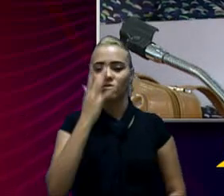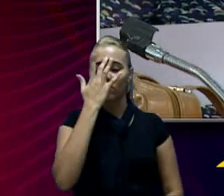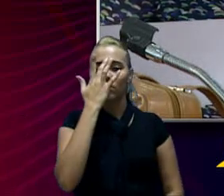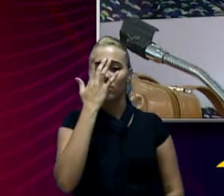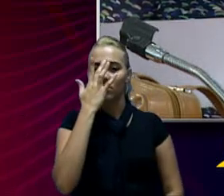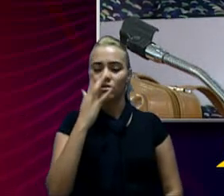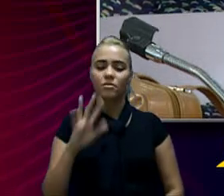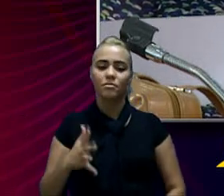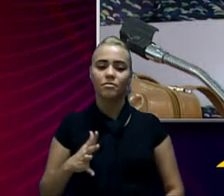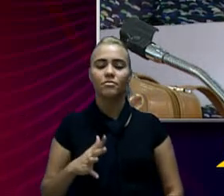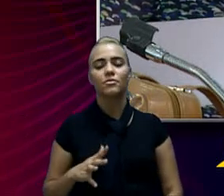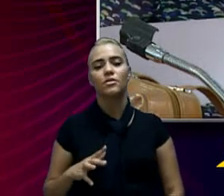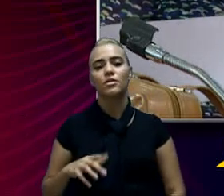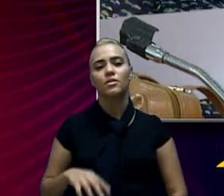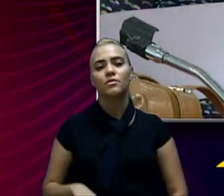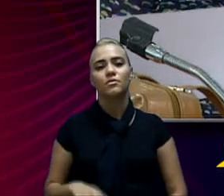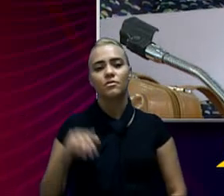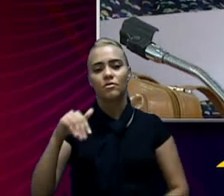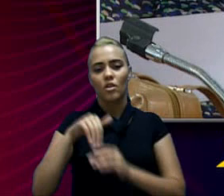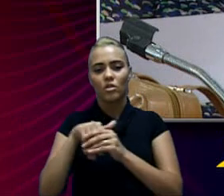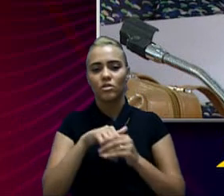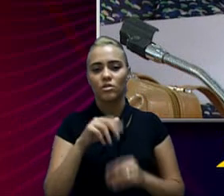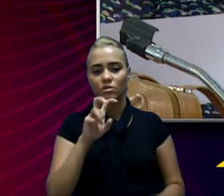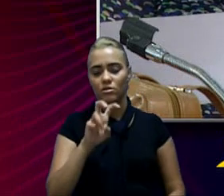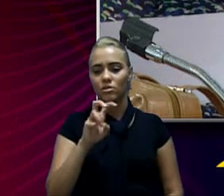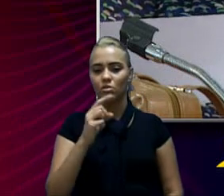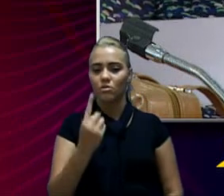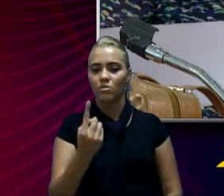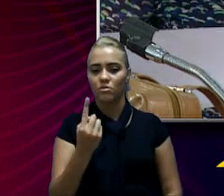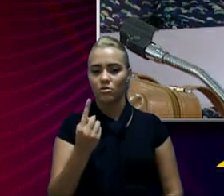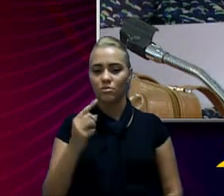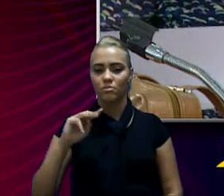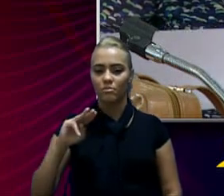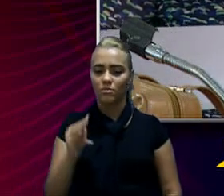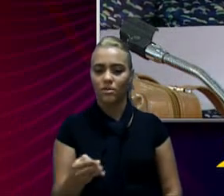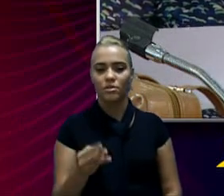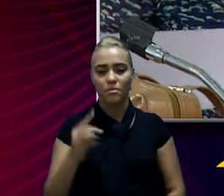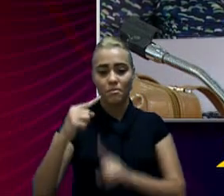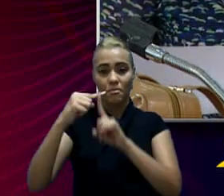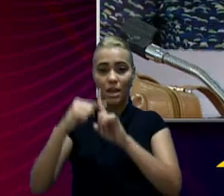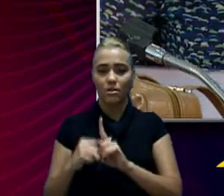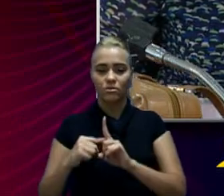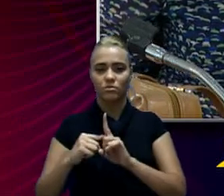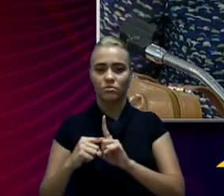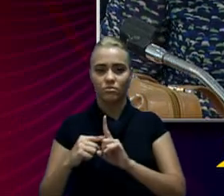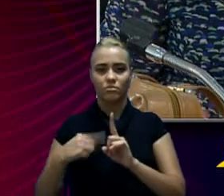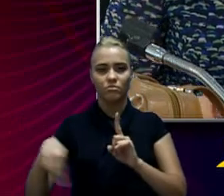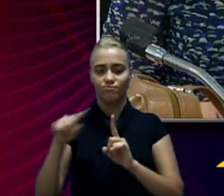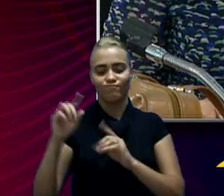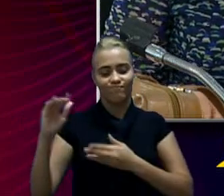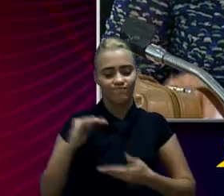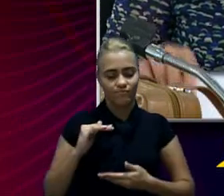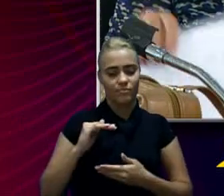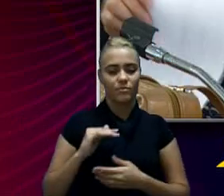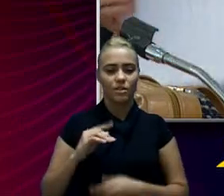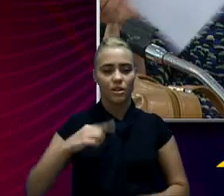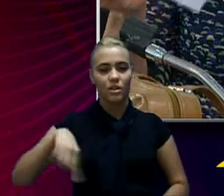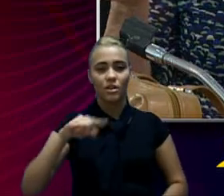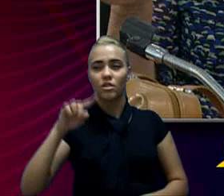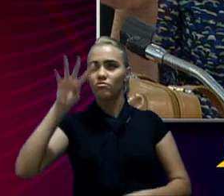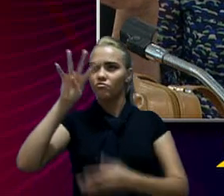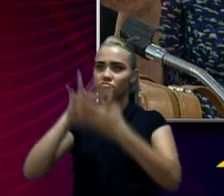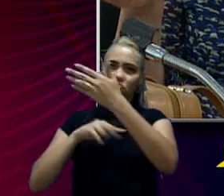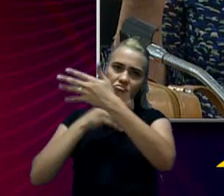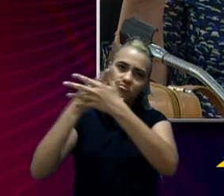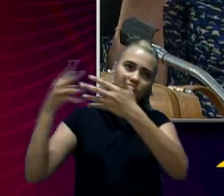prevíamos no orçamento votado nesta casa, 51 milhões a menos. No quadro que a gente